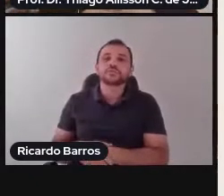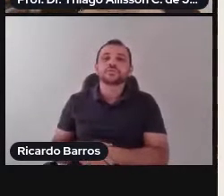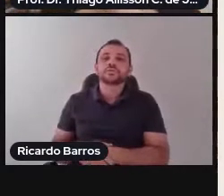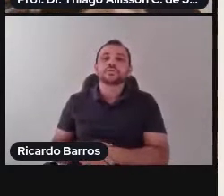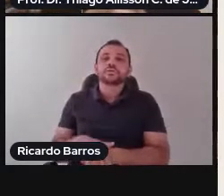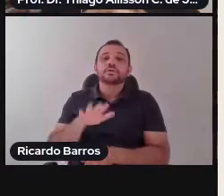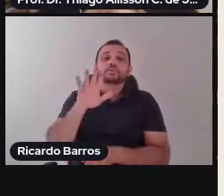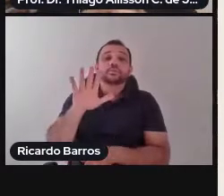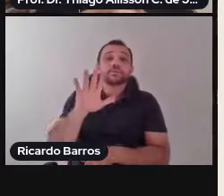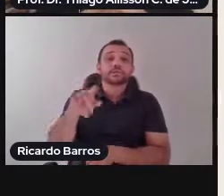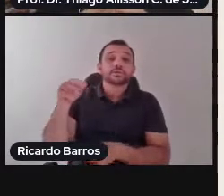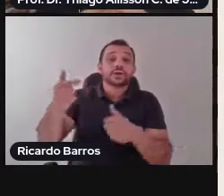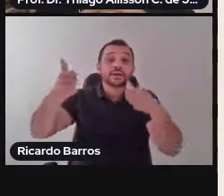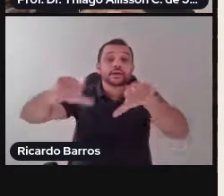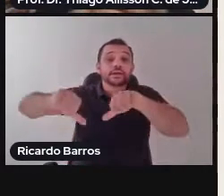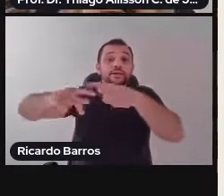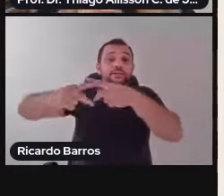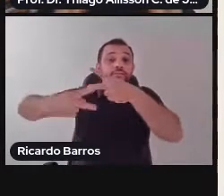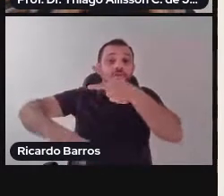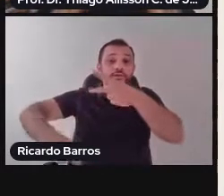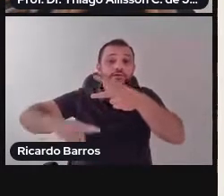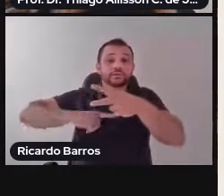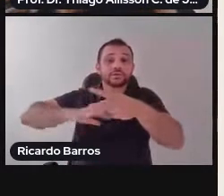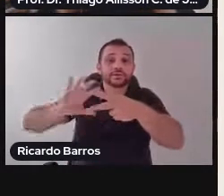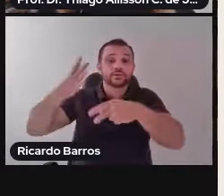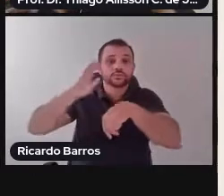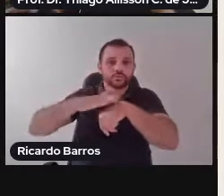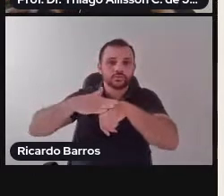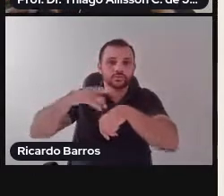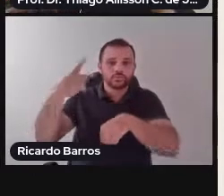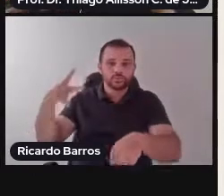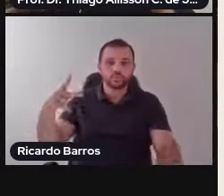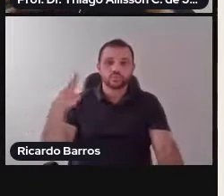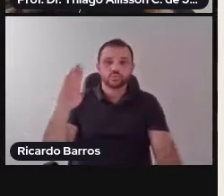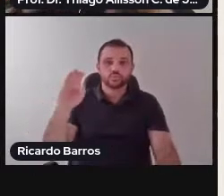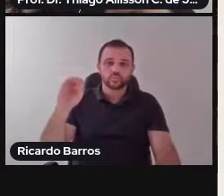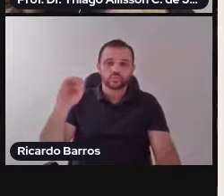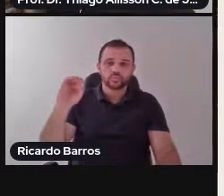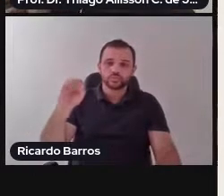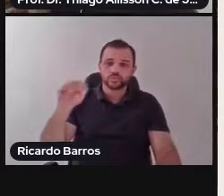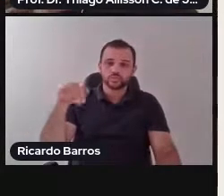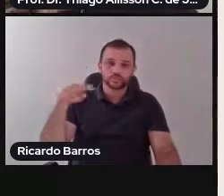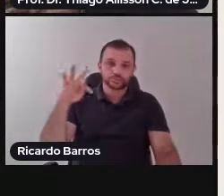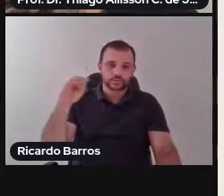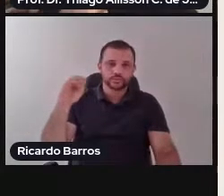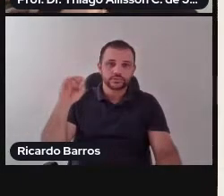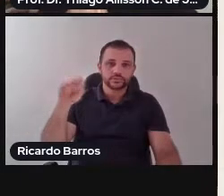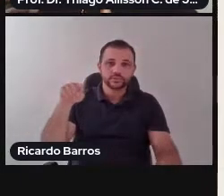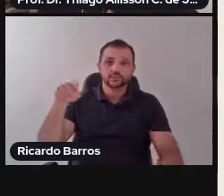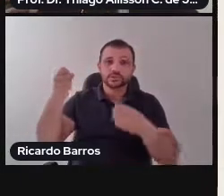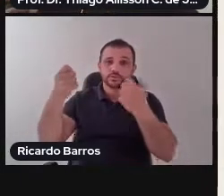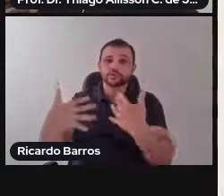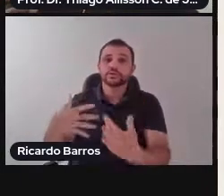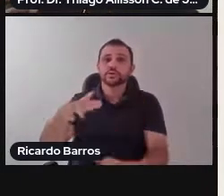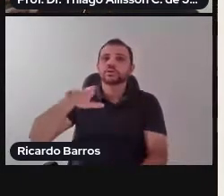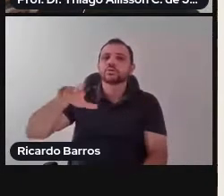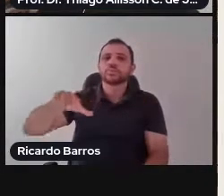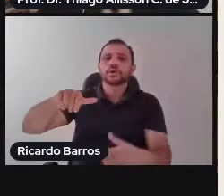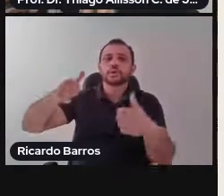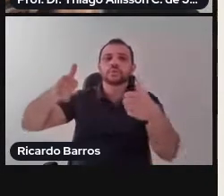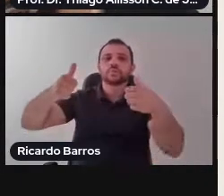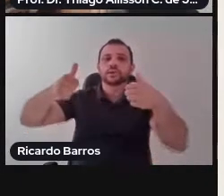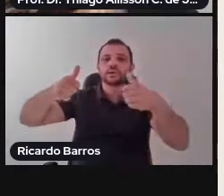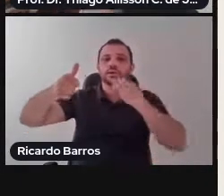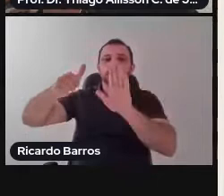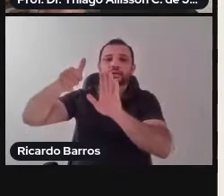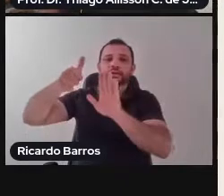conforme Boaventura de Sousa Santos, é uma crise que não significa rupturas, mas inúmeras continuidades.